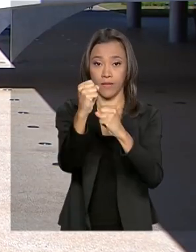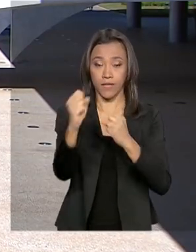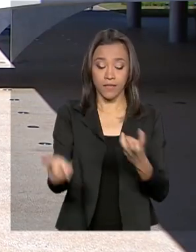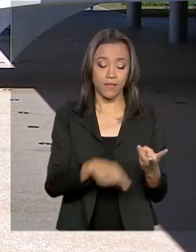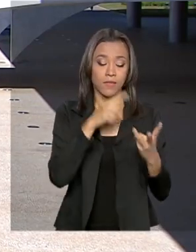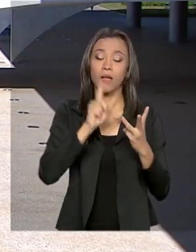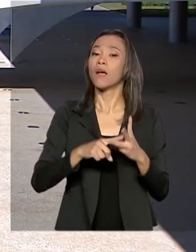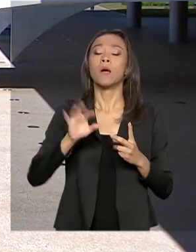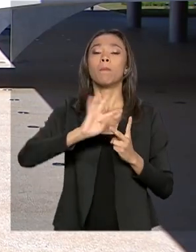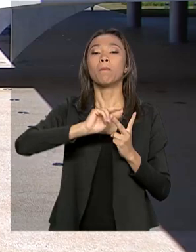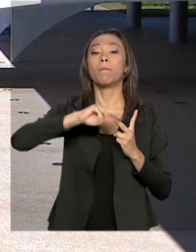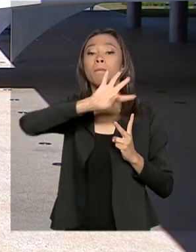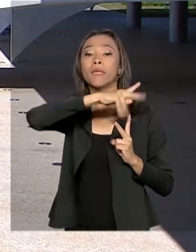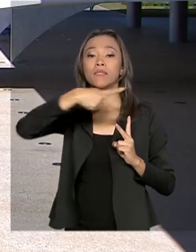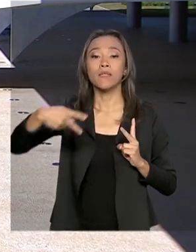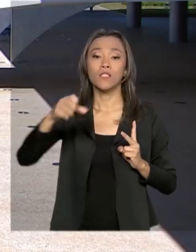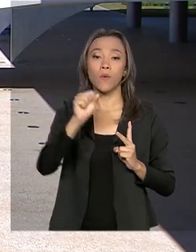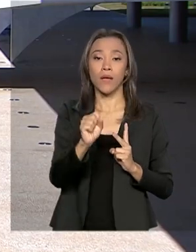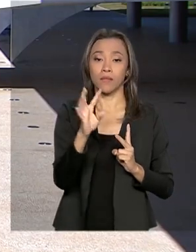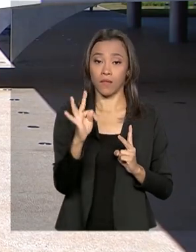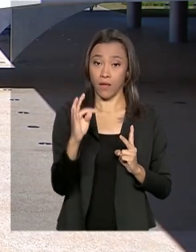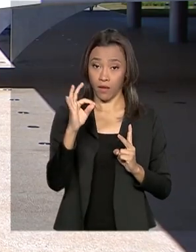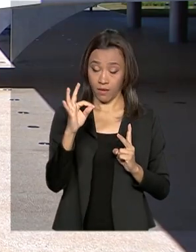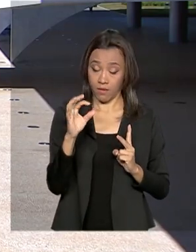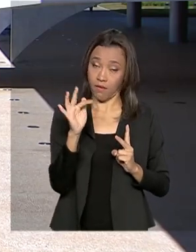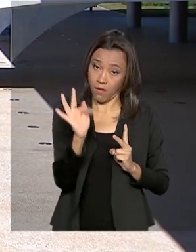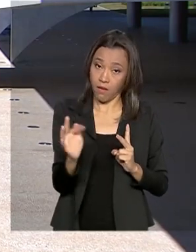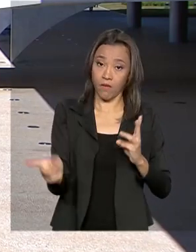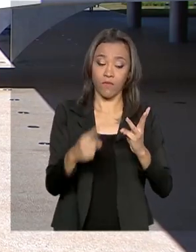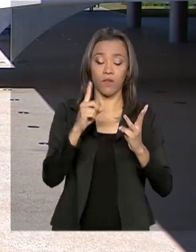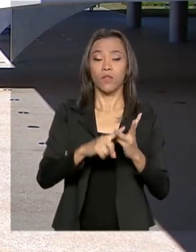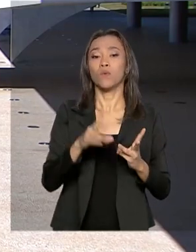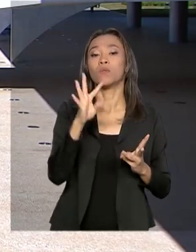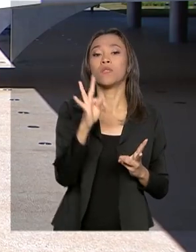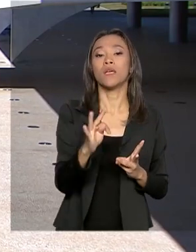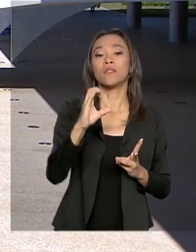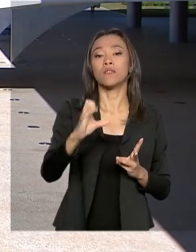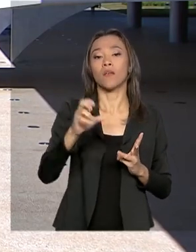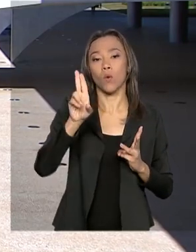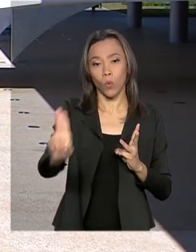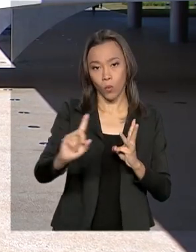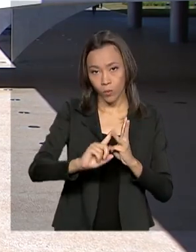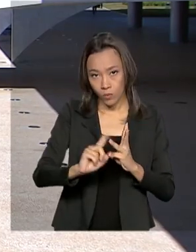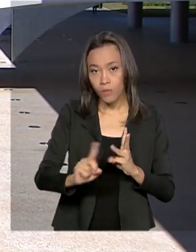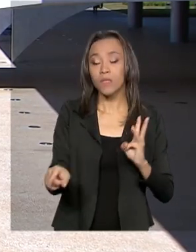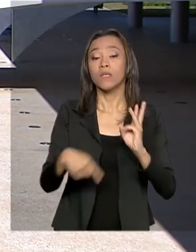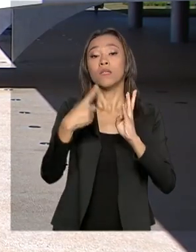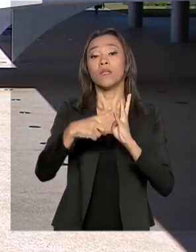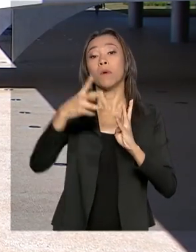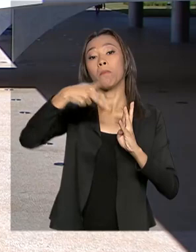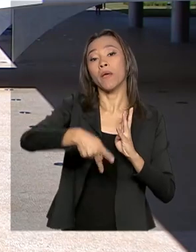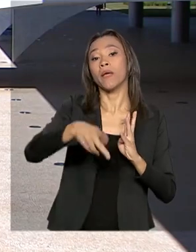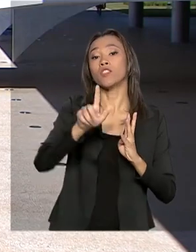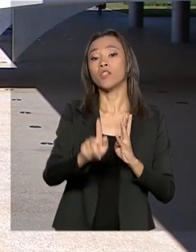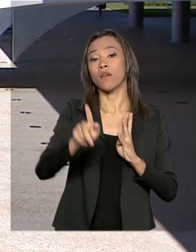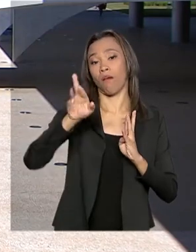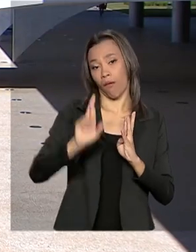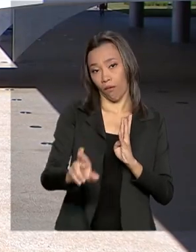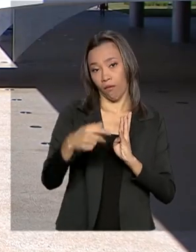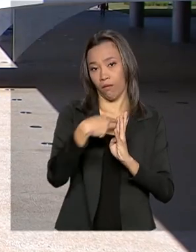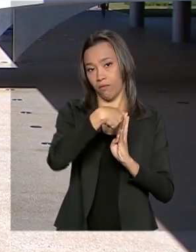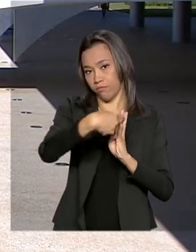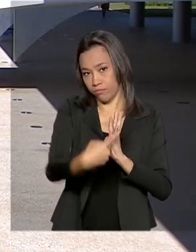presidentes do STF, Dias Toffoli, do TCU, José Múcio Monteiro, junto com o PGR, o Procurador-Geral da